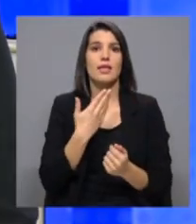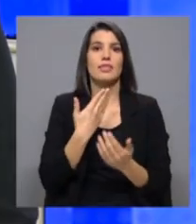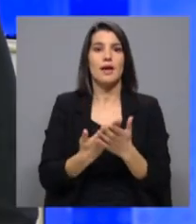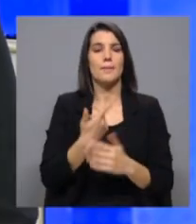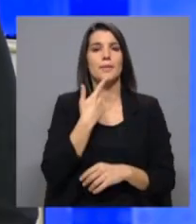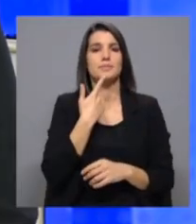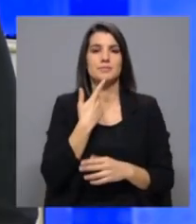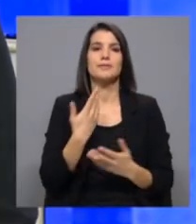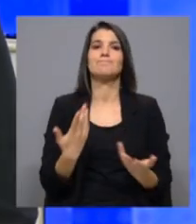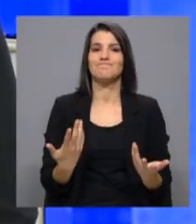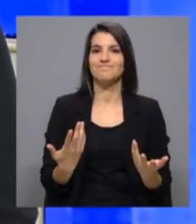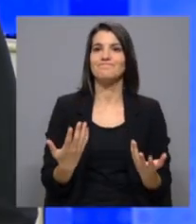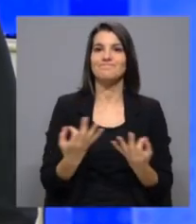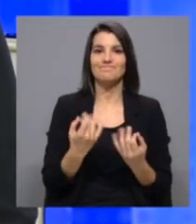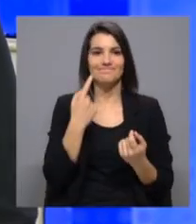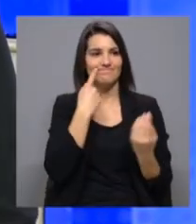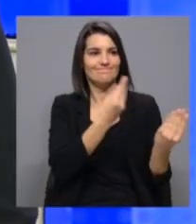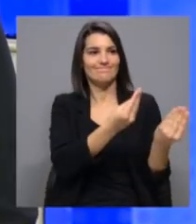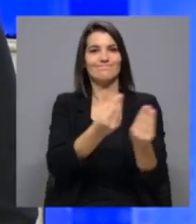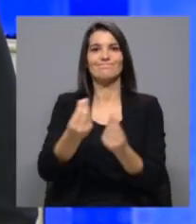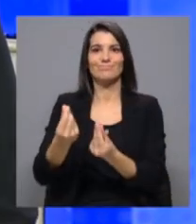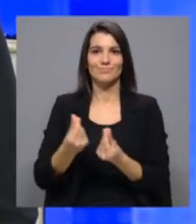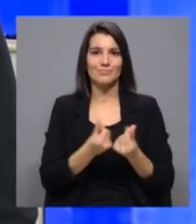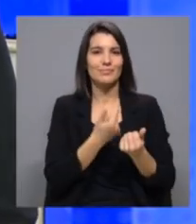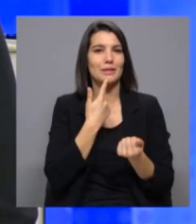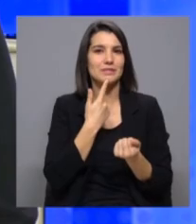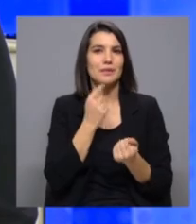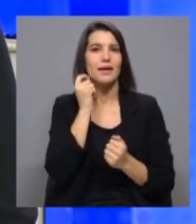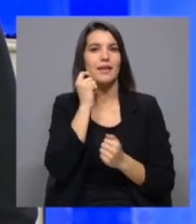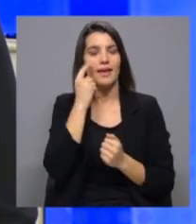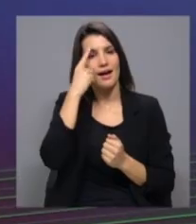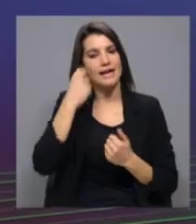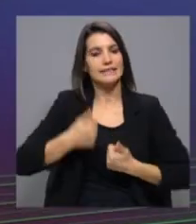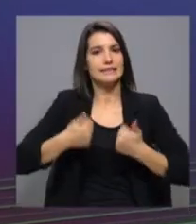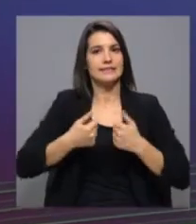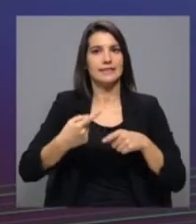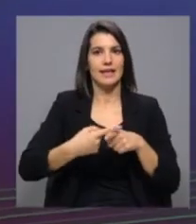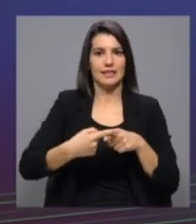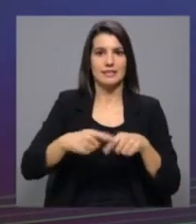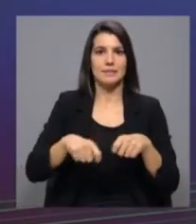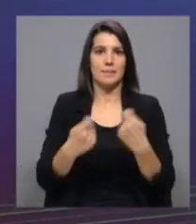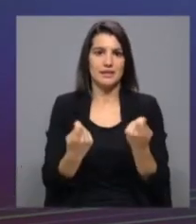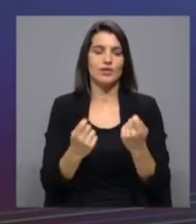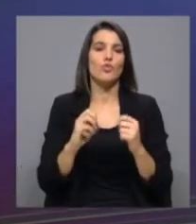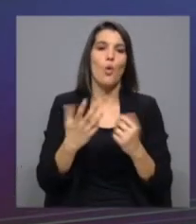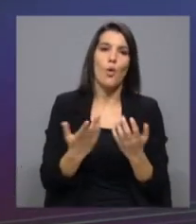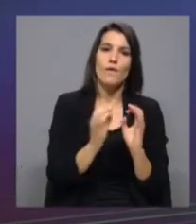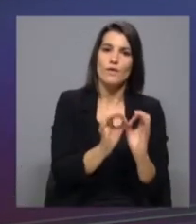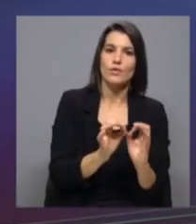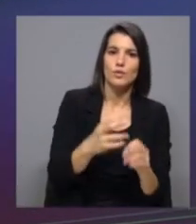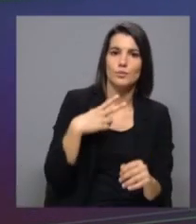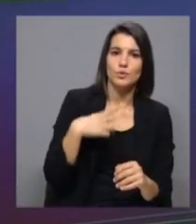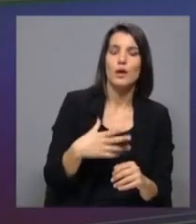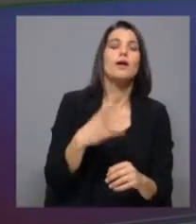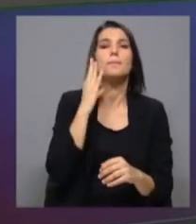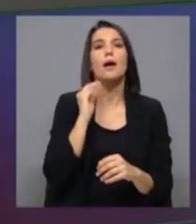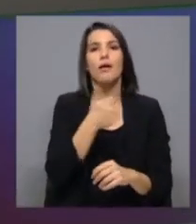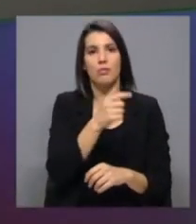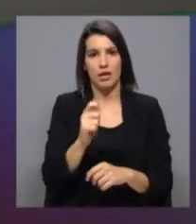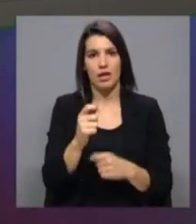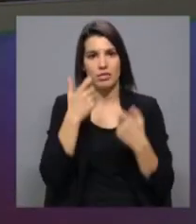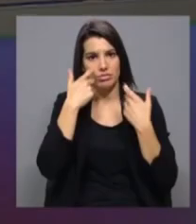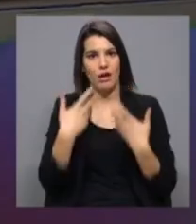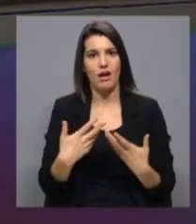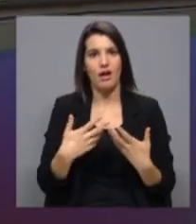estava ali a votar para tentar servir interesses partidários. O eu lhe pergunto é se acha que o Bloco foi irresponsável e se votou